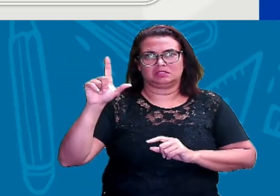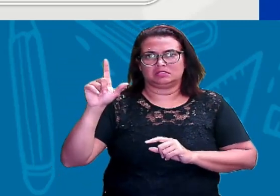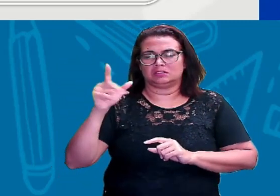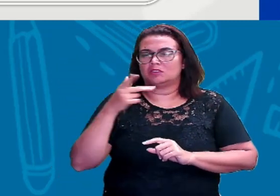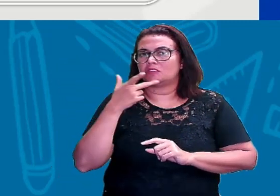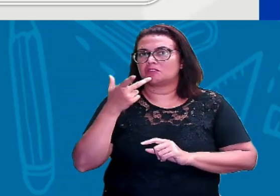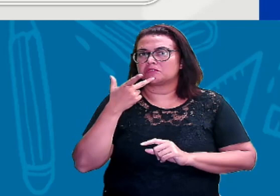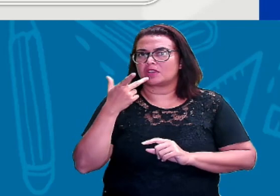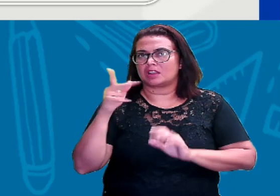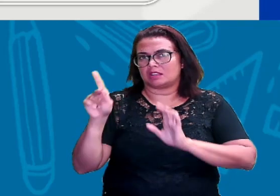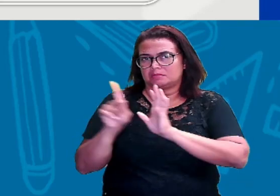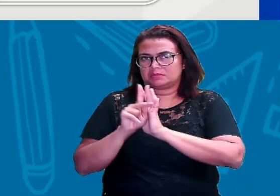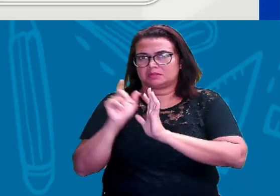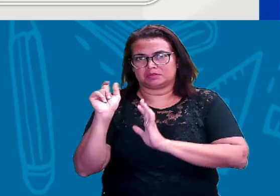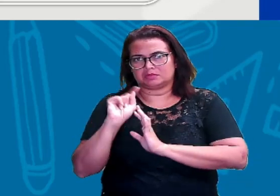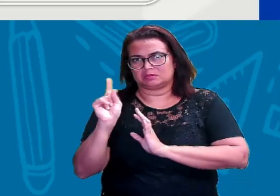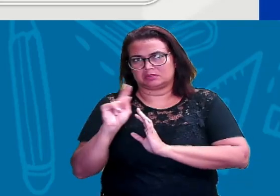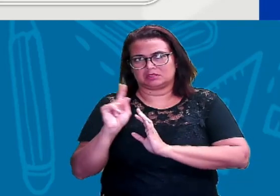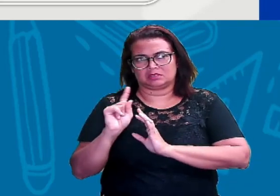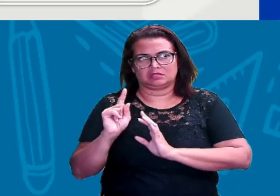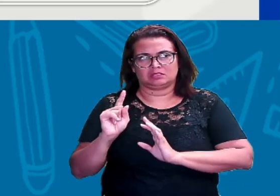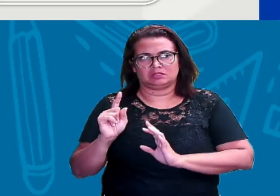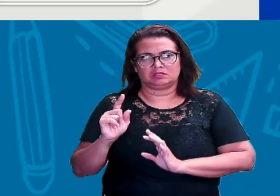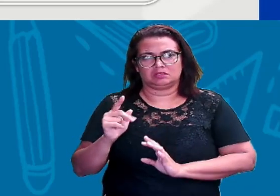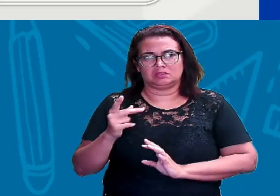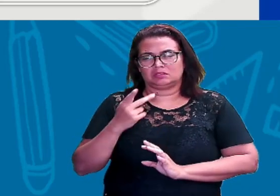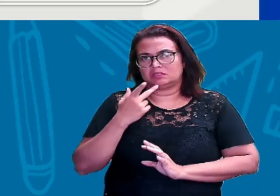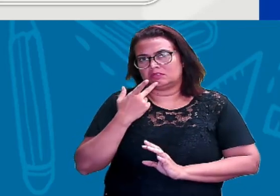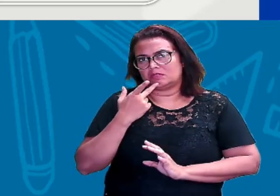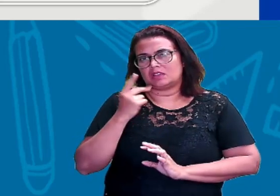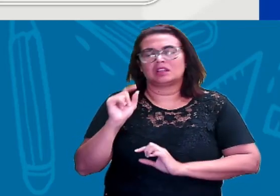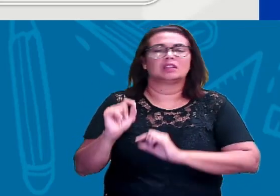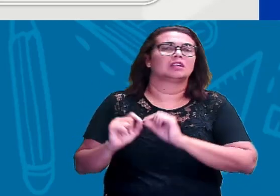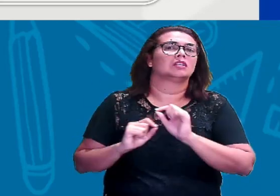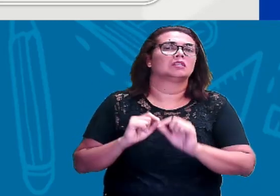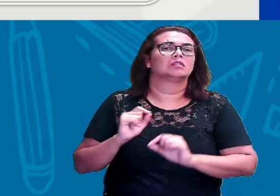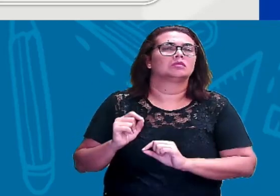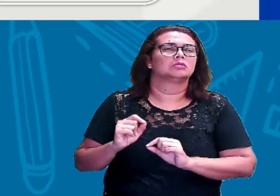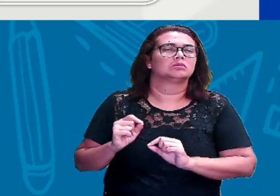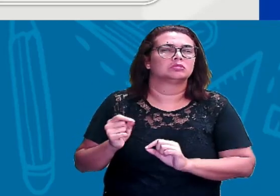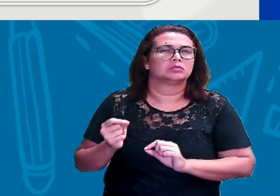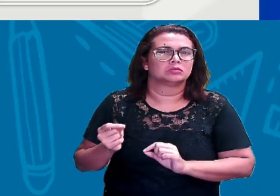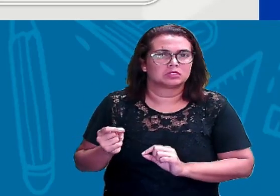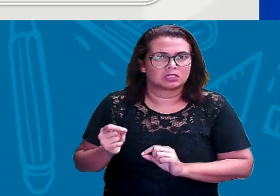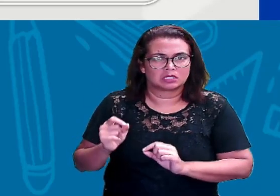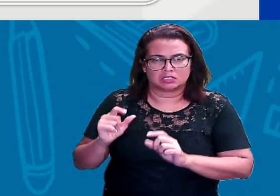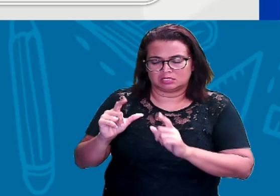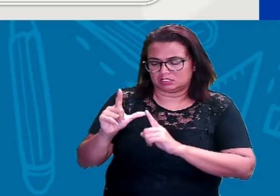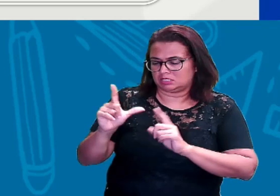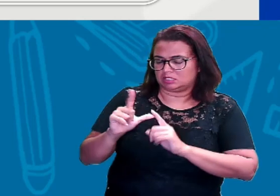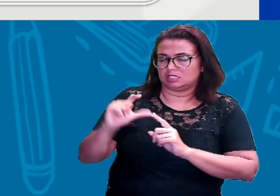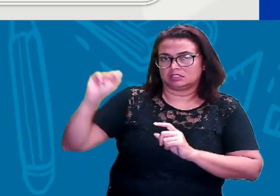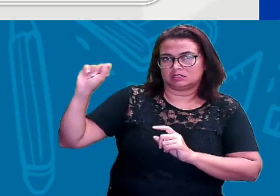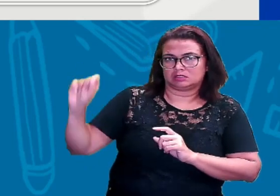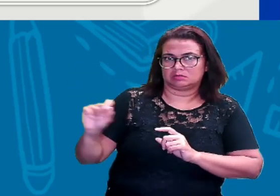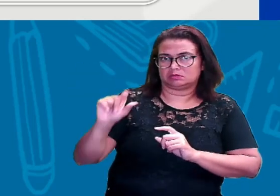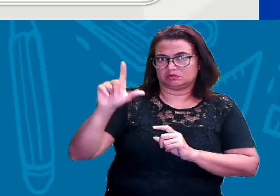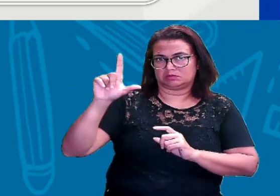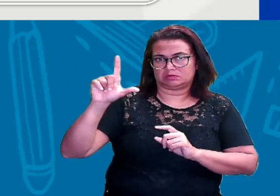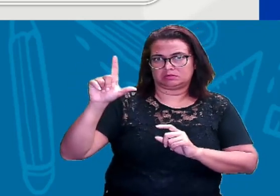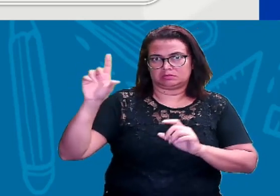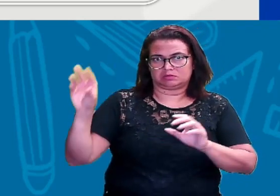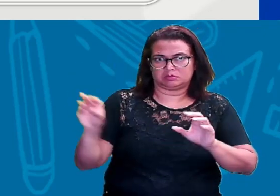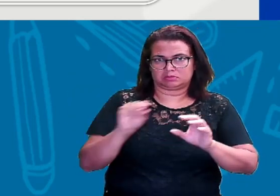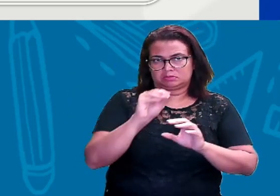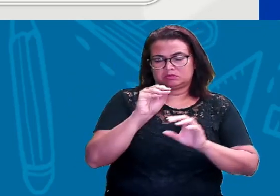uppercase, a gente chama apenas de capital letters, tá? Então, letras maiúsculas inseridas dentro de frases ou